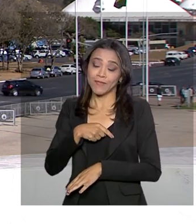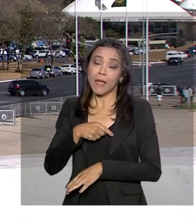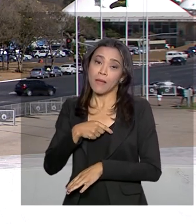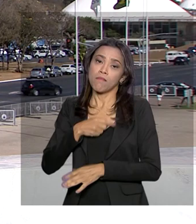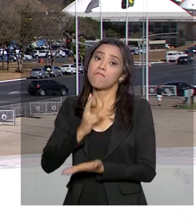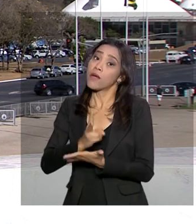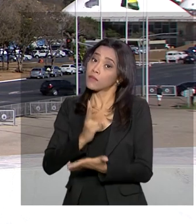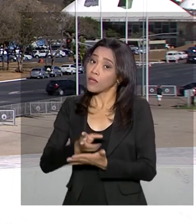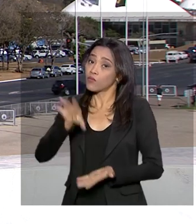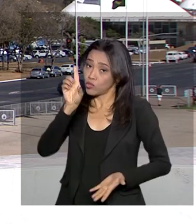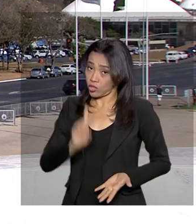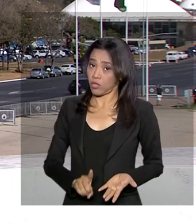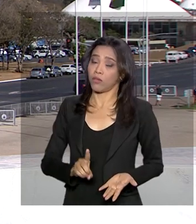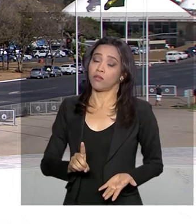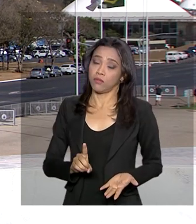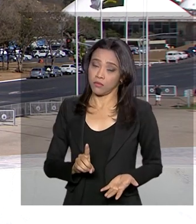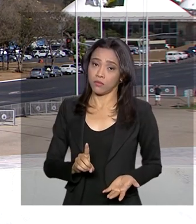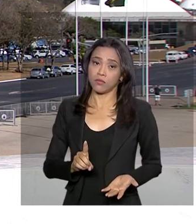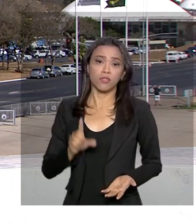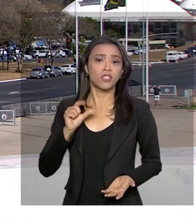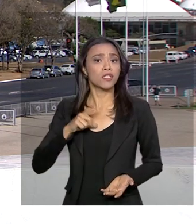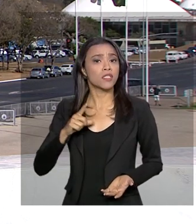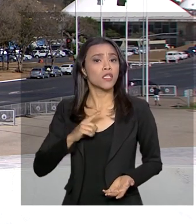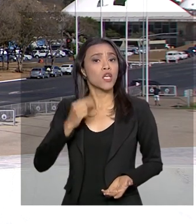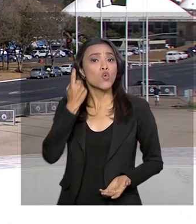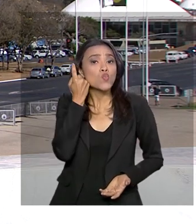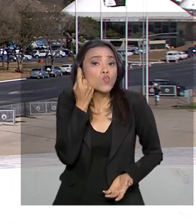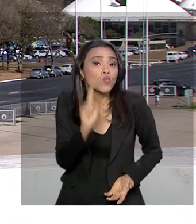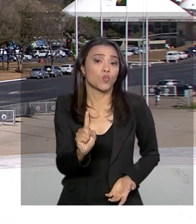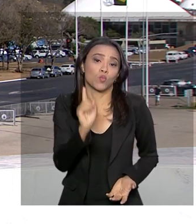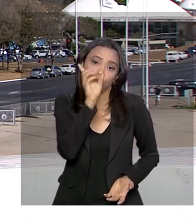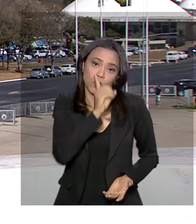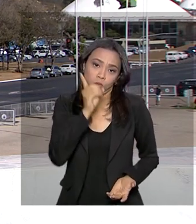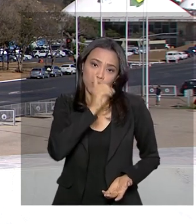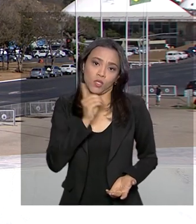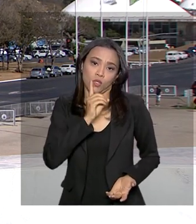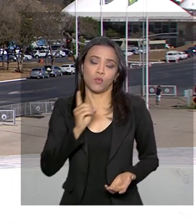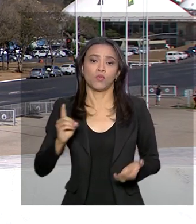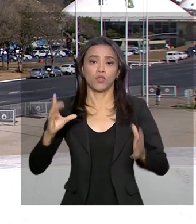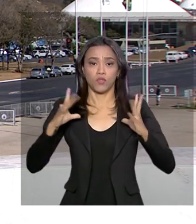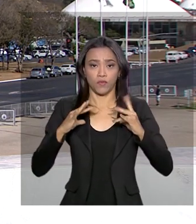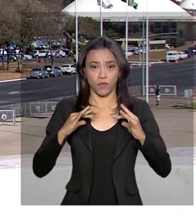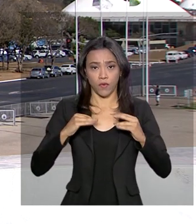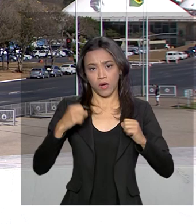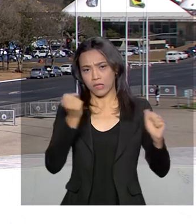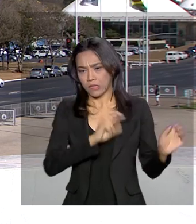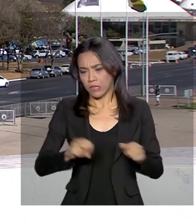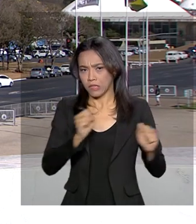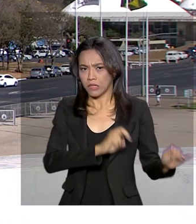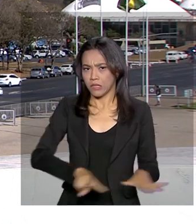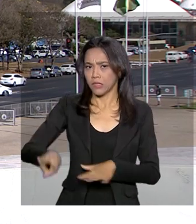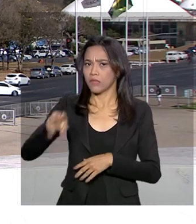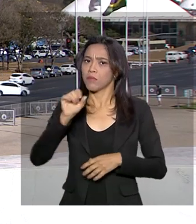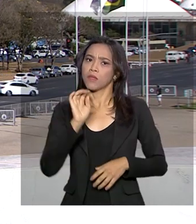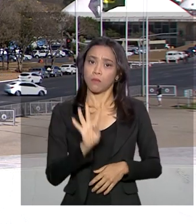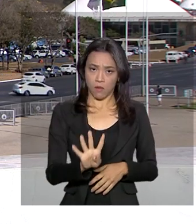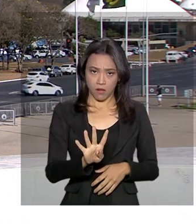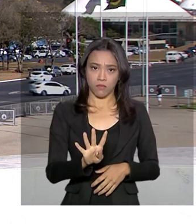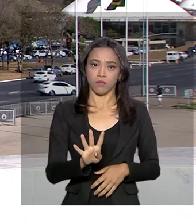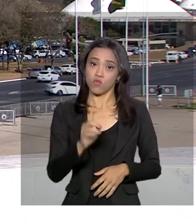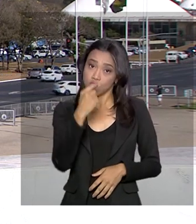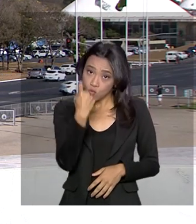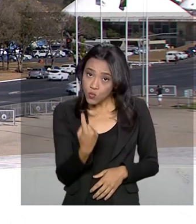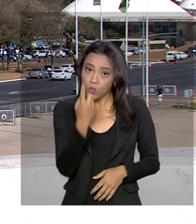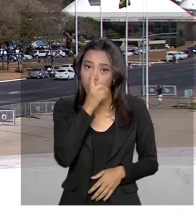direito do trabalhador de ter pelo menos um domingo de folga a cada quatro semanas trabalhadas. No Twitter, o presidente